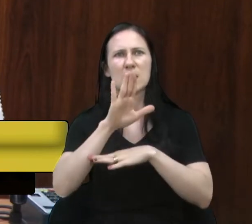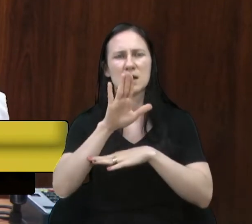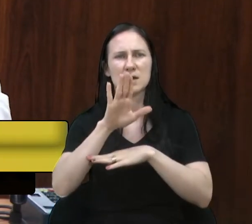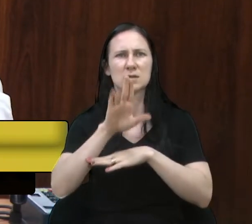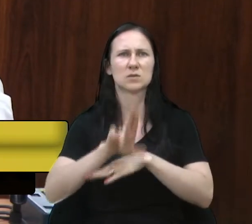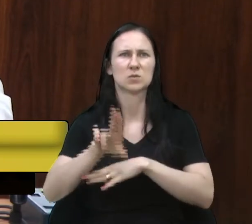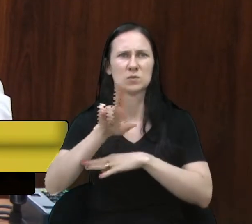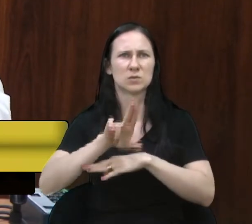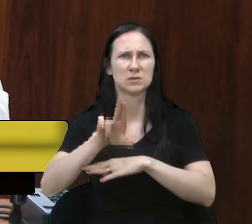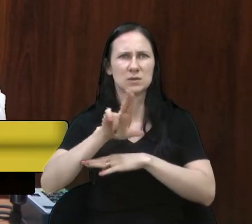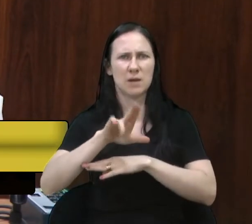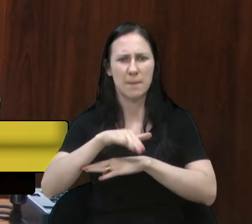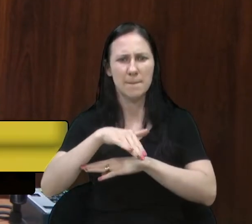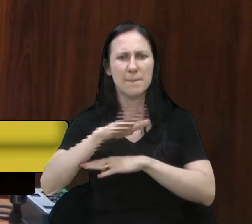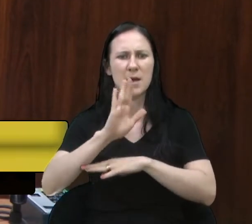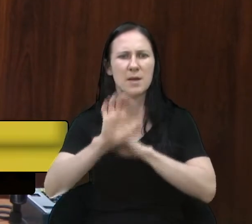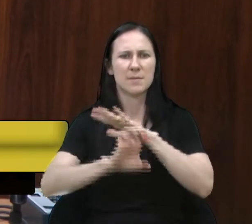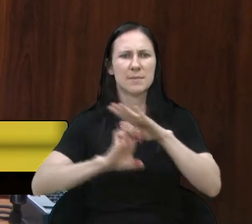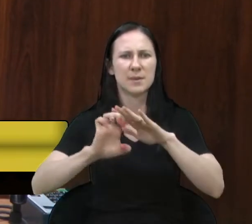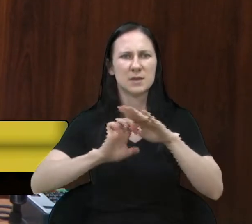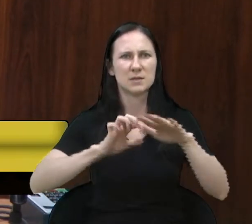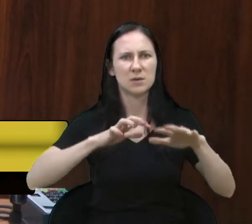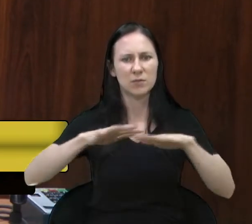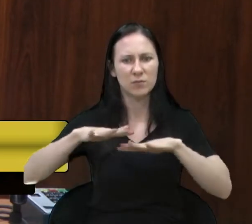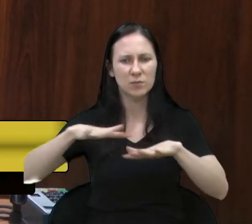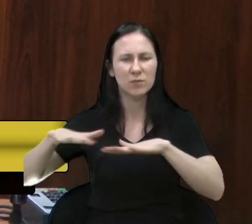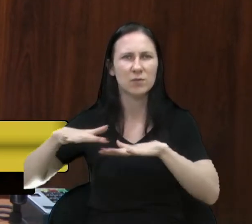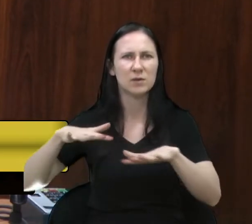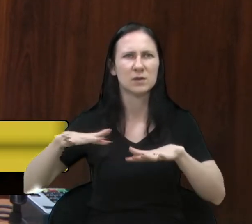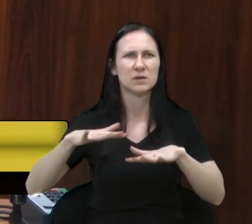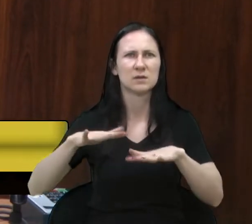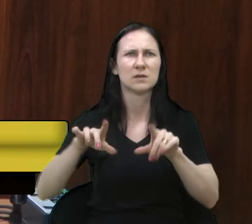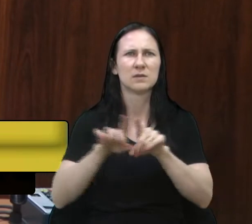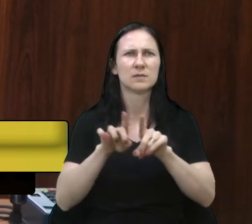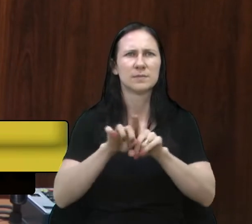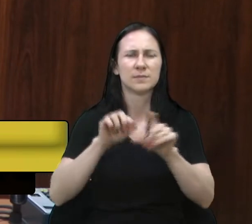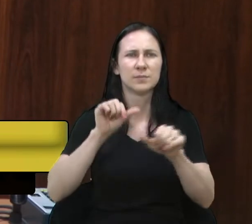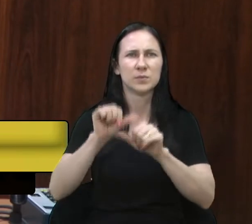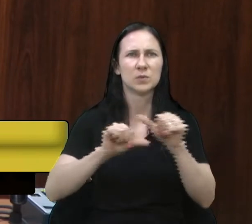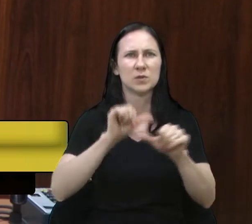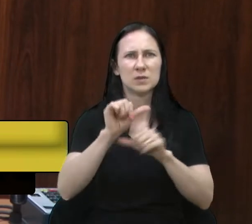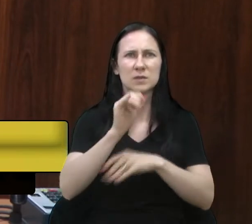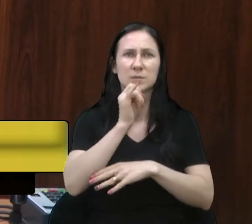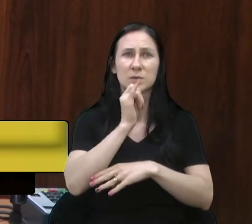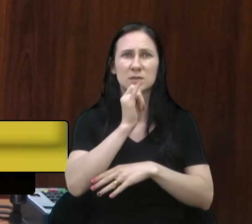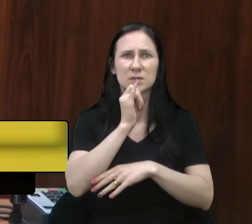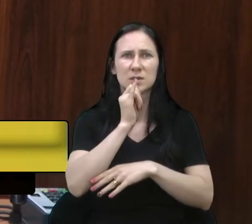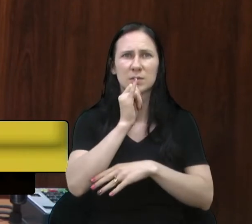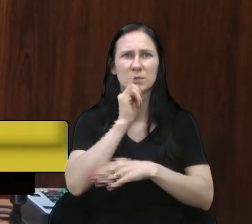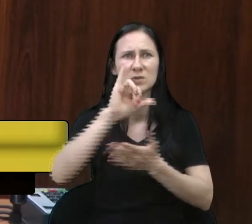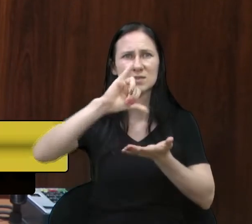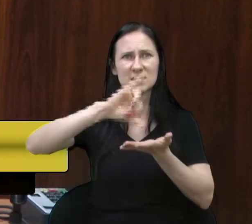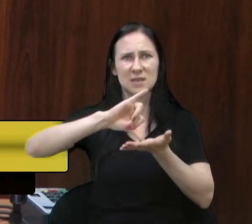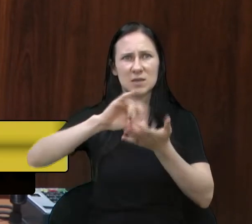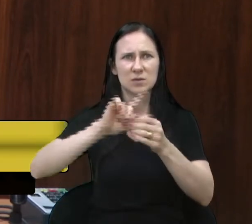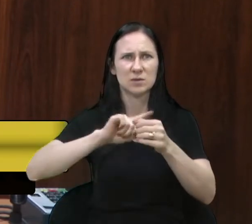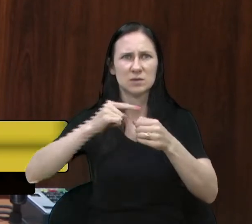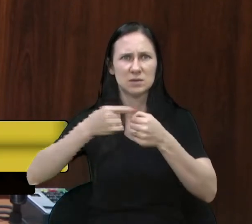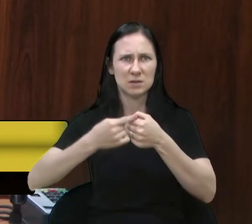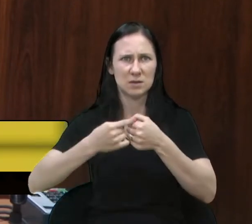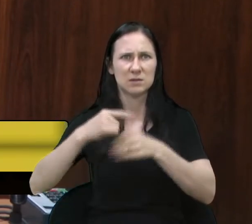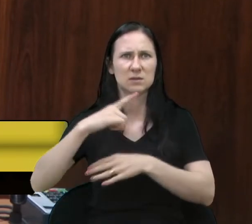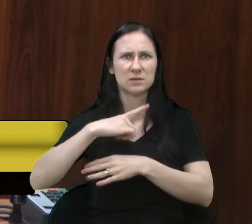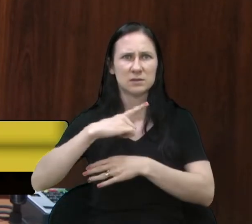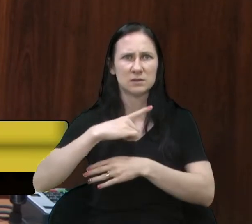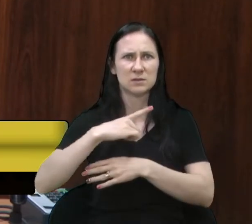mais fluidez, envolvendo mudanças viárias, como no centro da cidade, as conversões